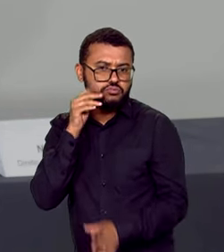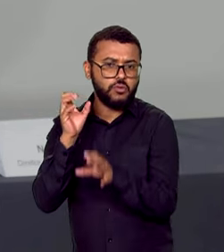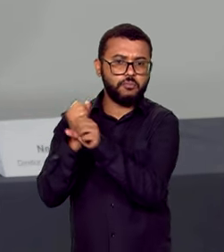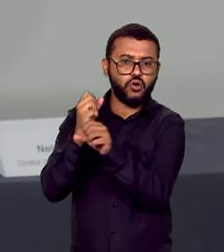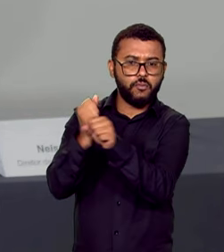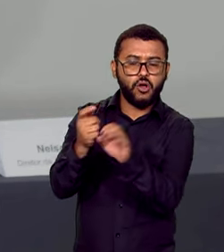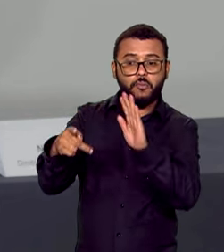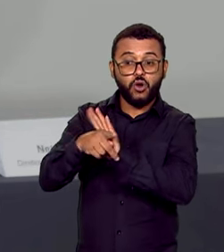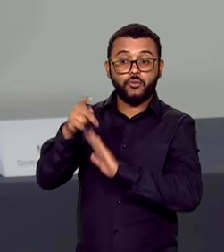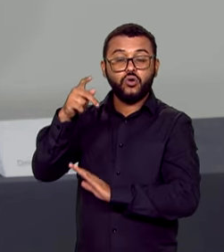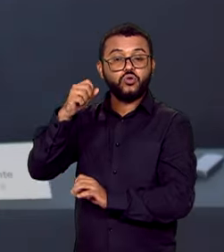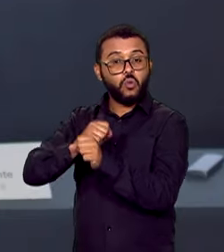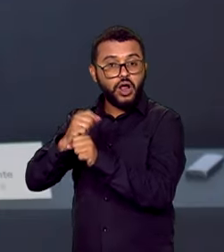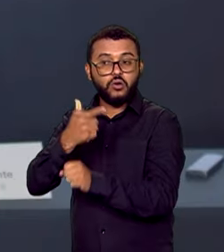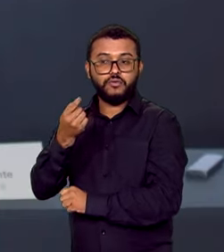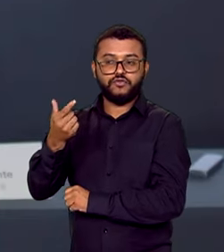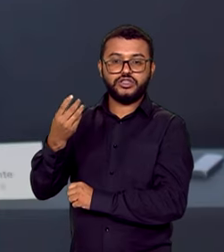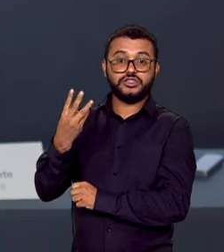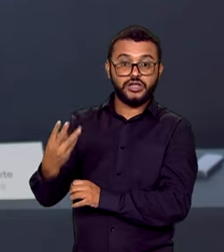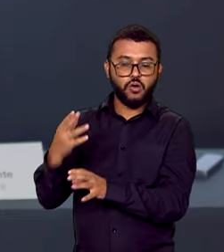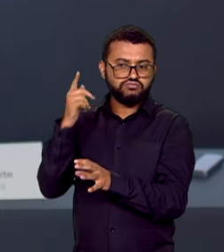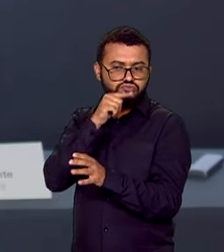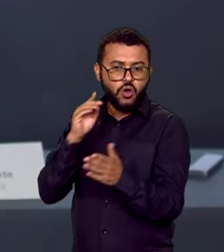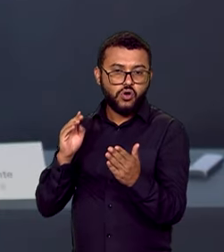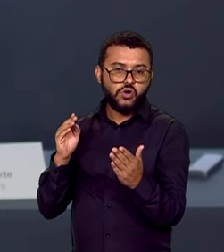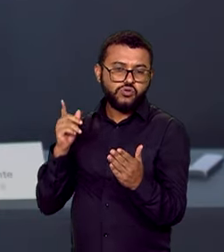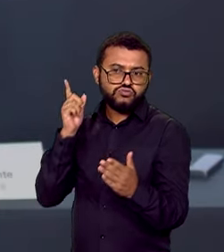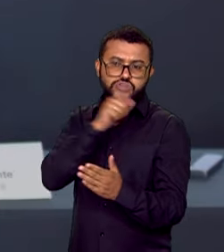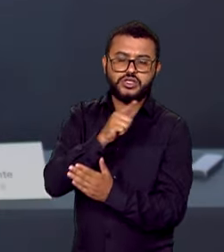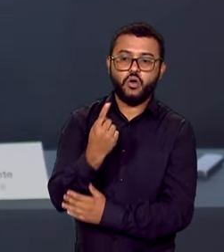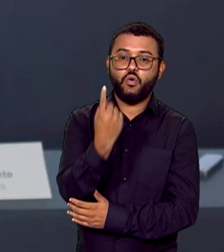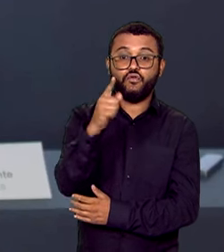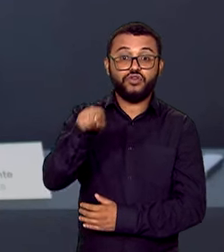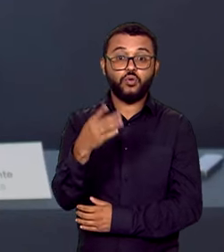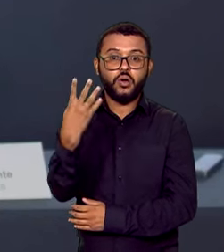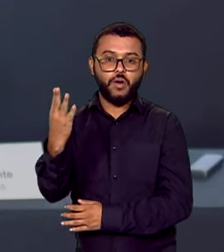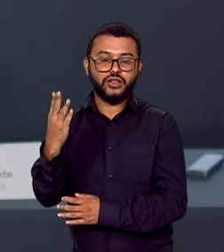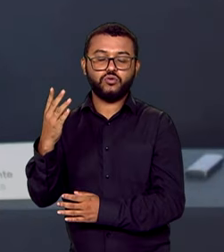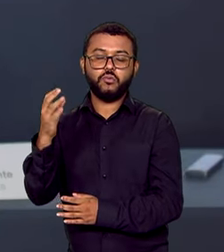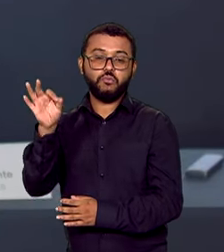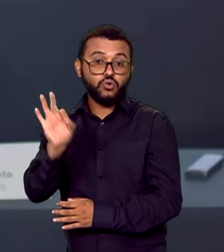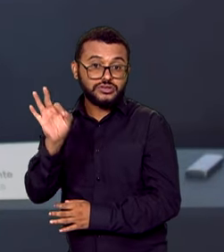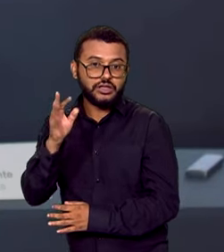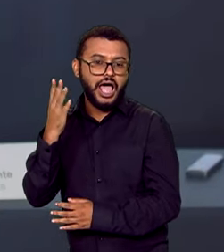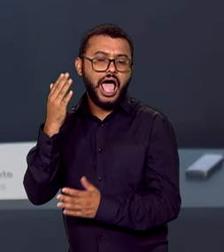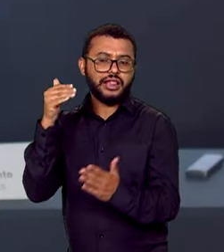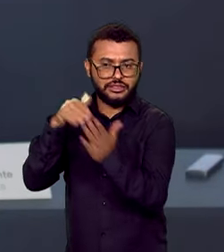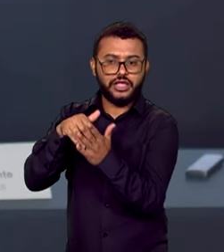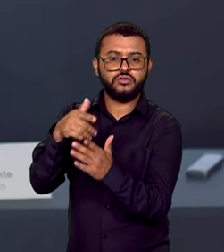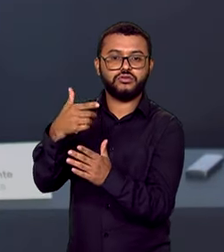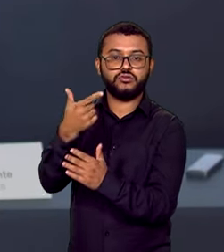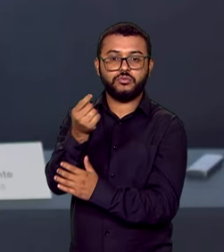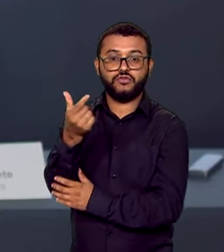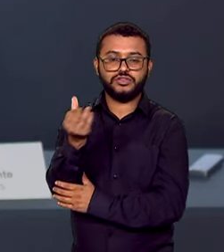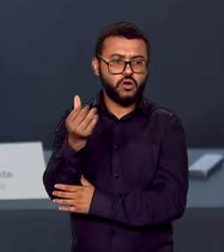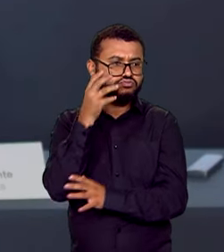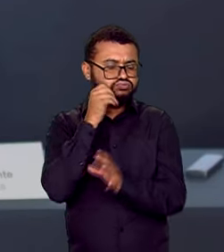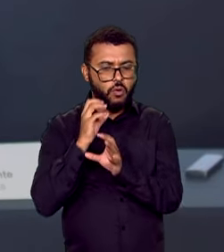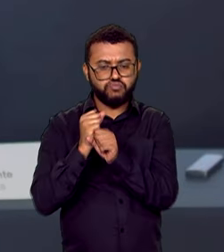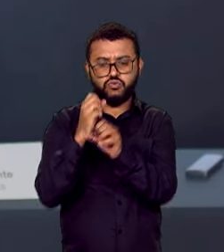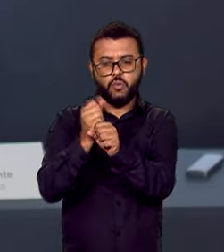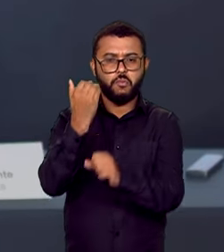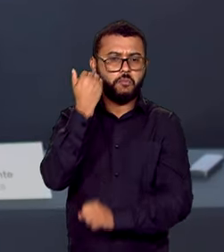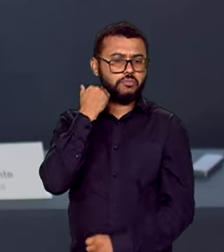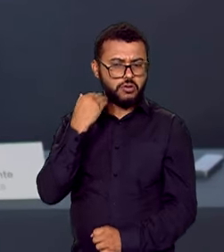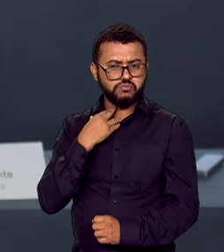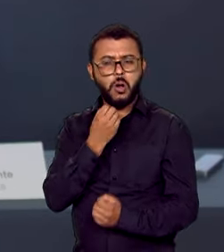2023, com perspectiva de alcançar 1,4% até 2026. Temos aí um crescimento do lucro do banco